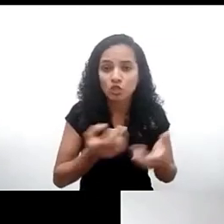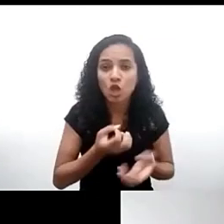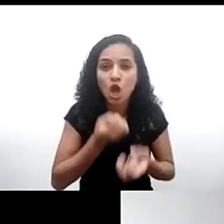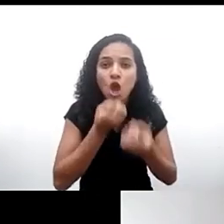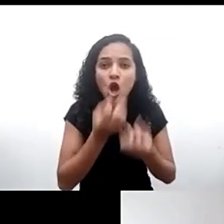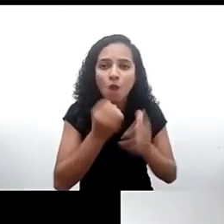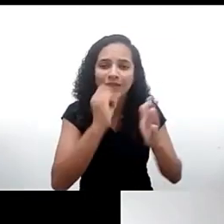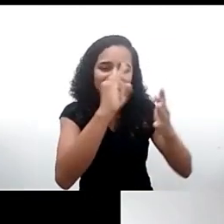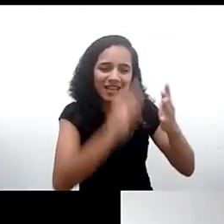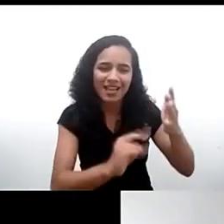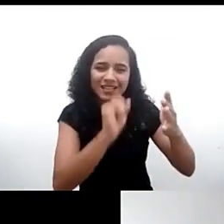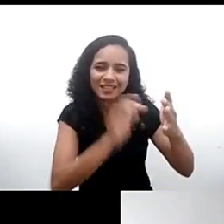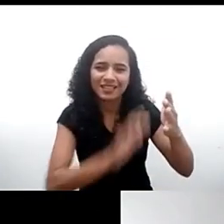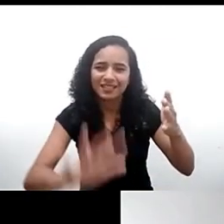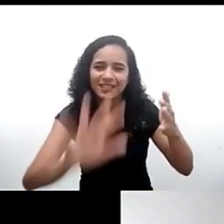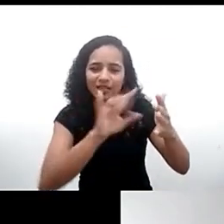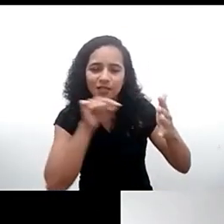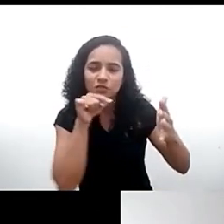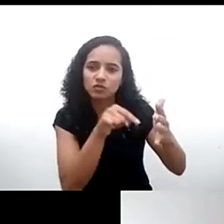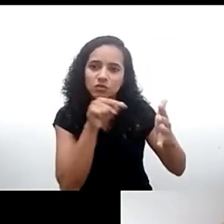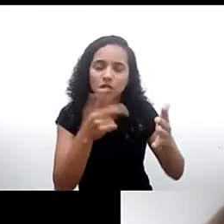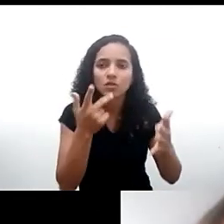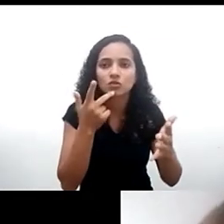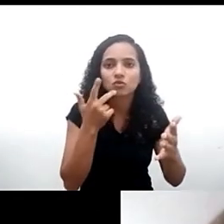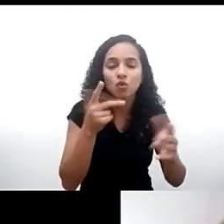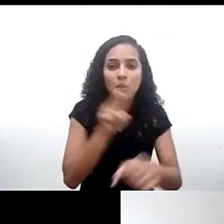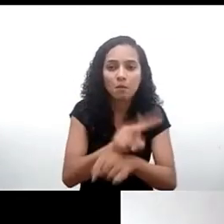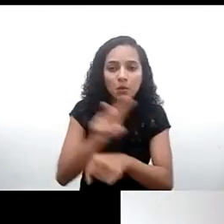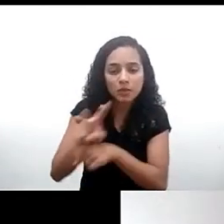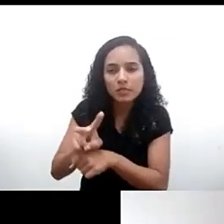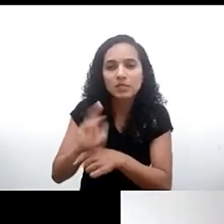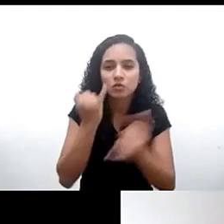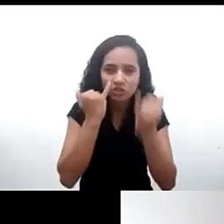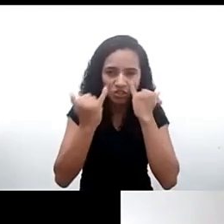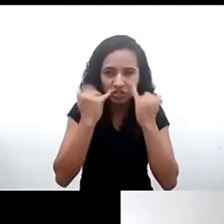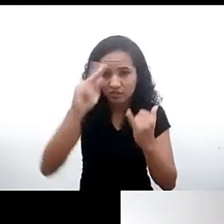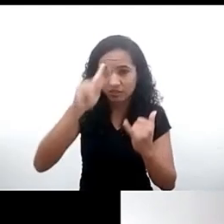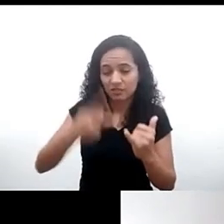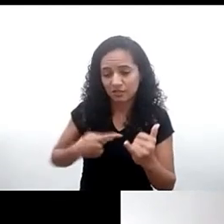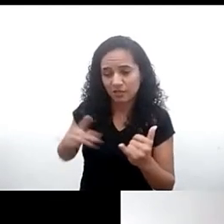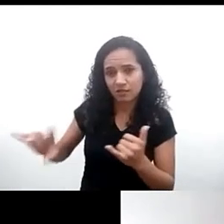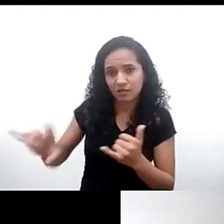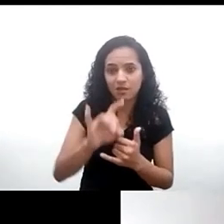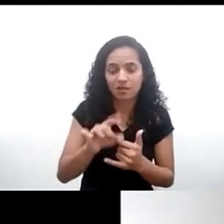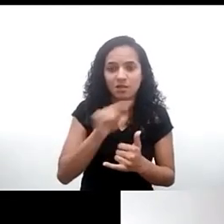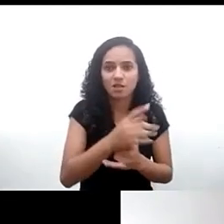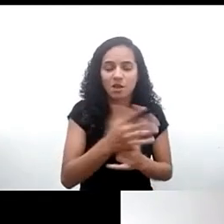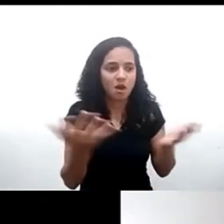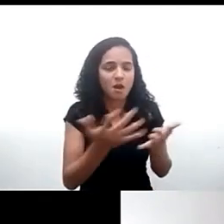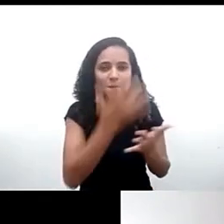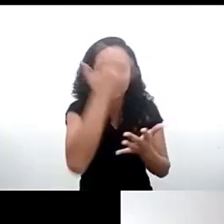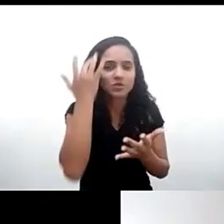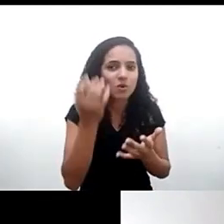discussão sobre possibilidade de autoridades de proteção de dados enfim muita coisa despertou a fala de vocês despertou